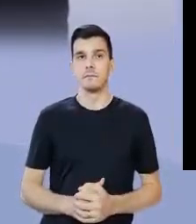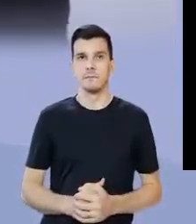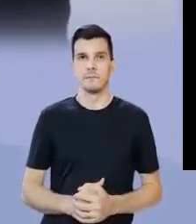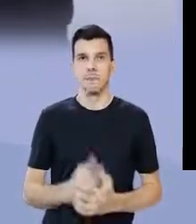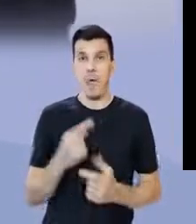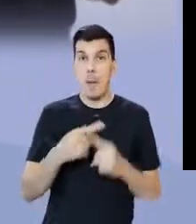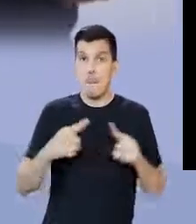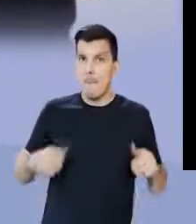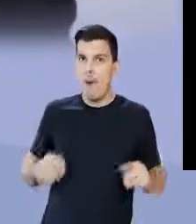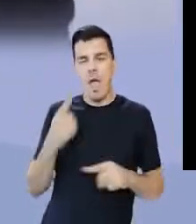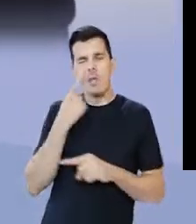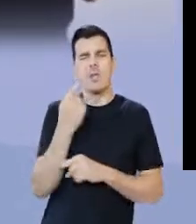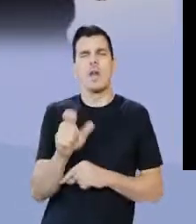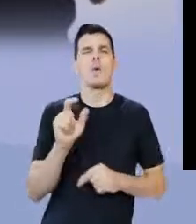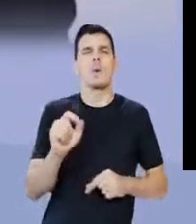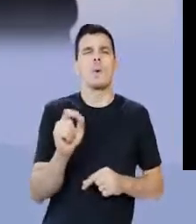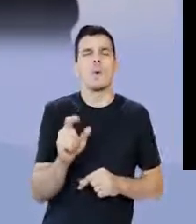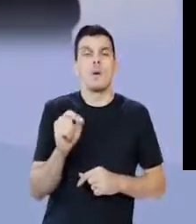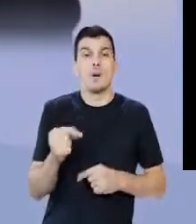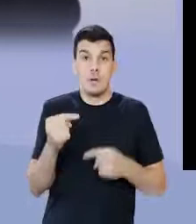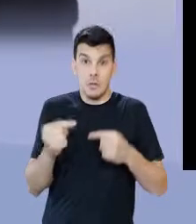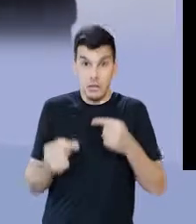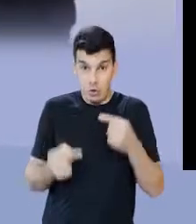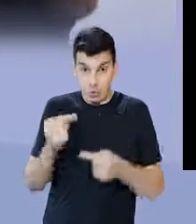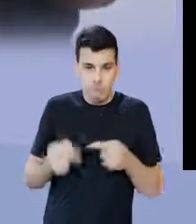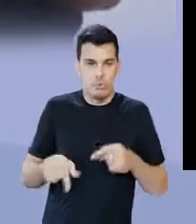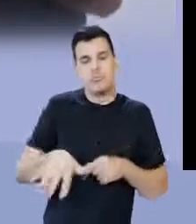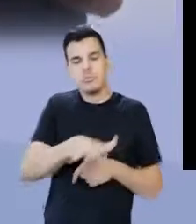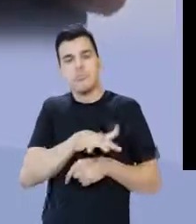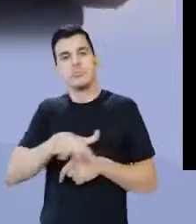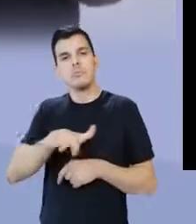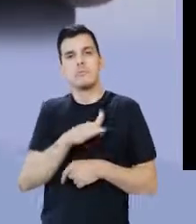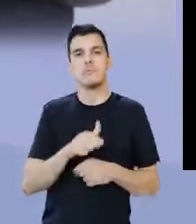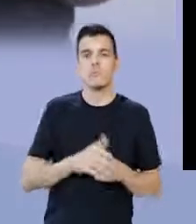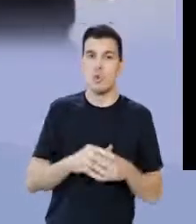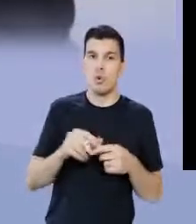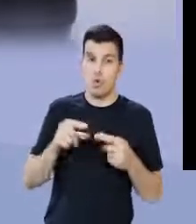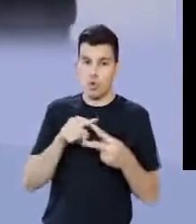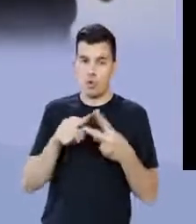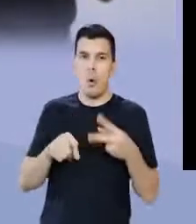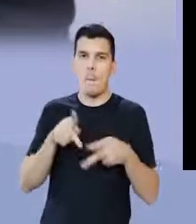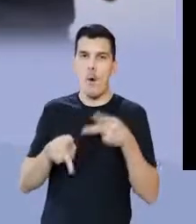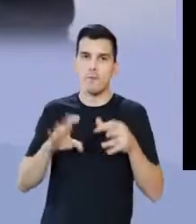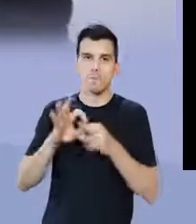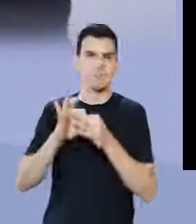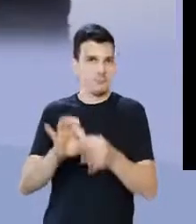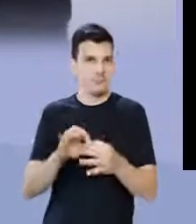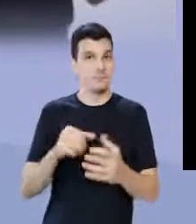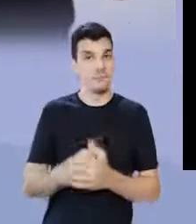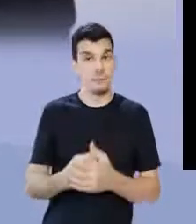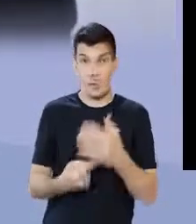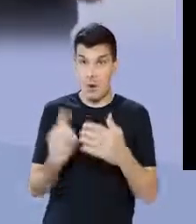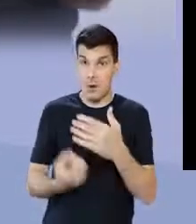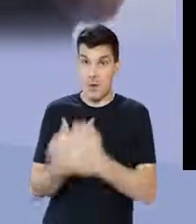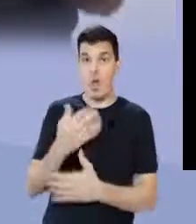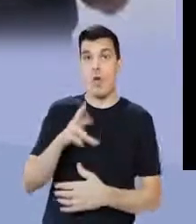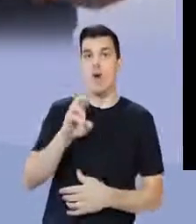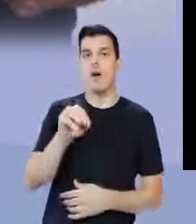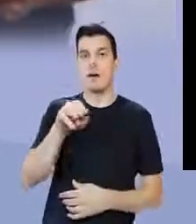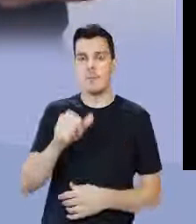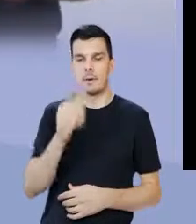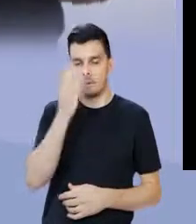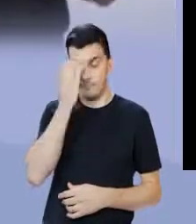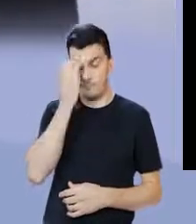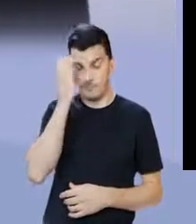mítica, lendária. Mas o que nos interessa é que pela disputa de terras, sabios e latinos se juntaram e forma-se Roma.